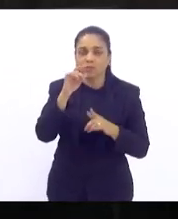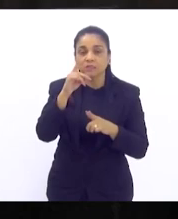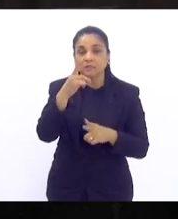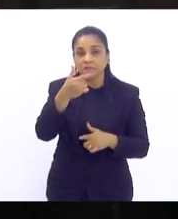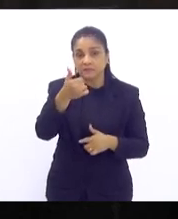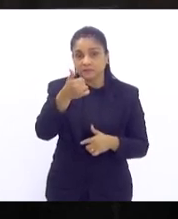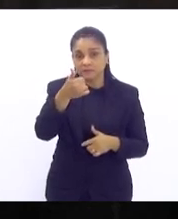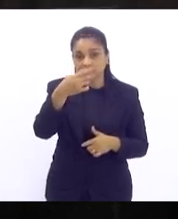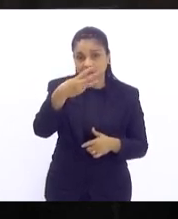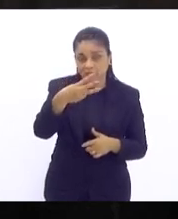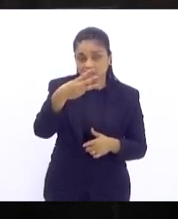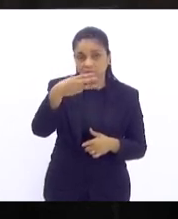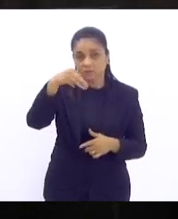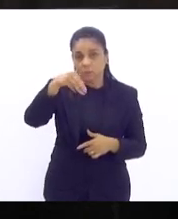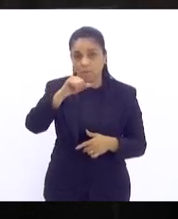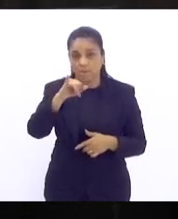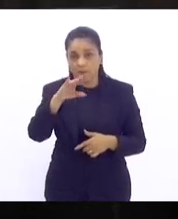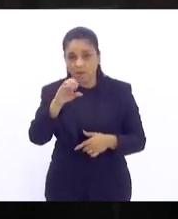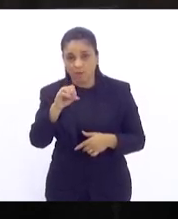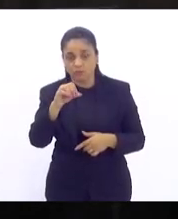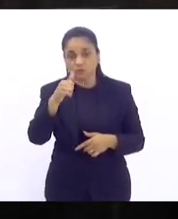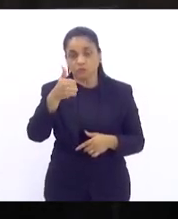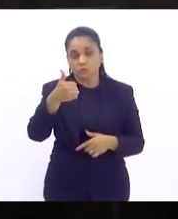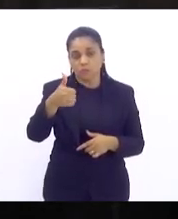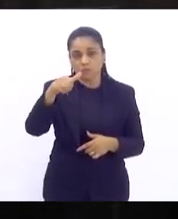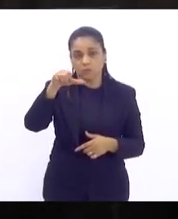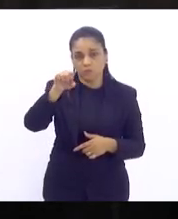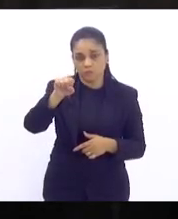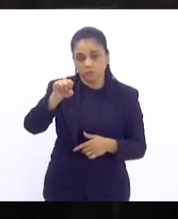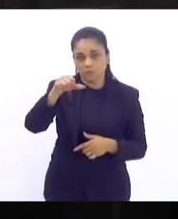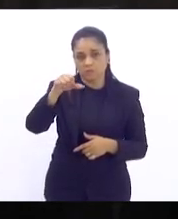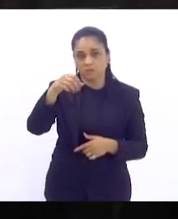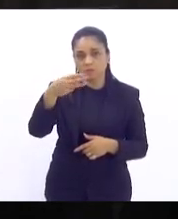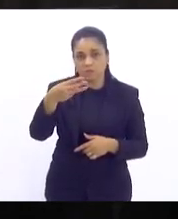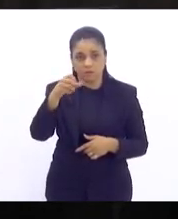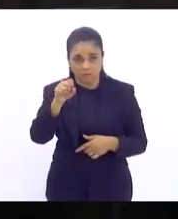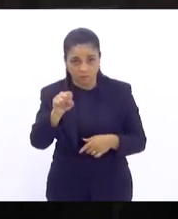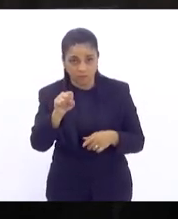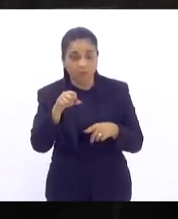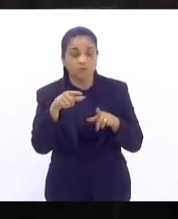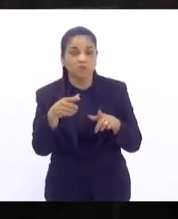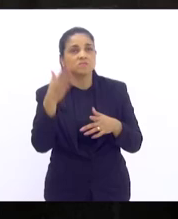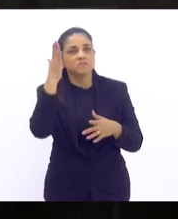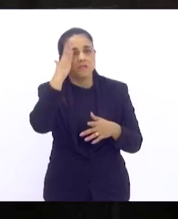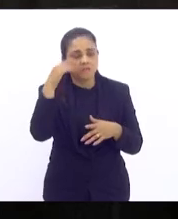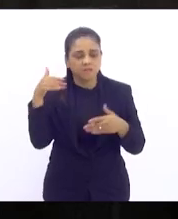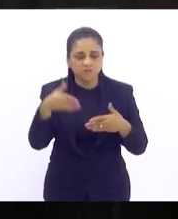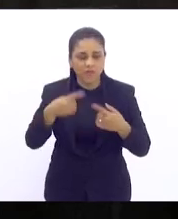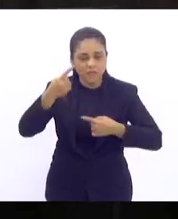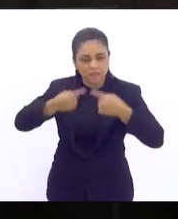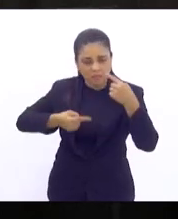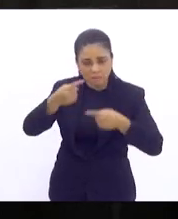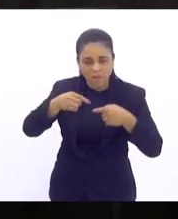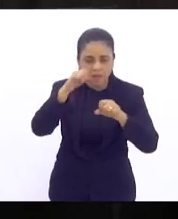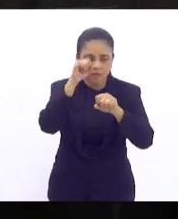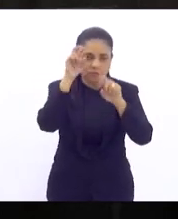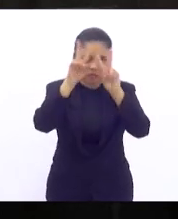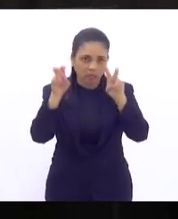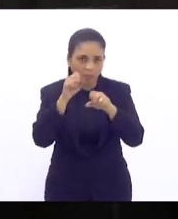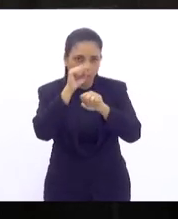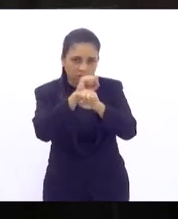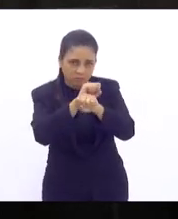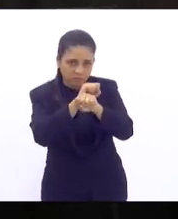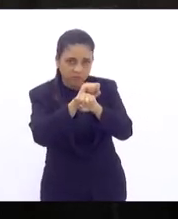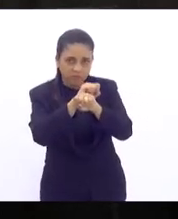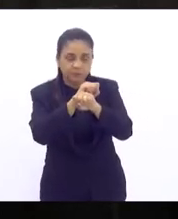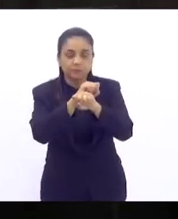1878 até hoje aqui a gente vem a essa casa e debate o tema da escravidão que existe ainda